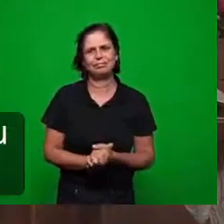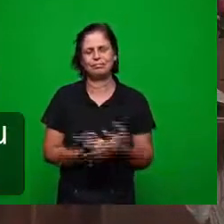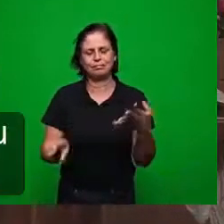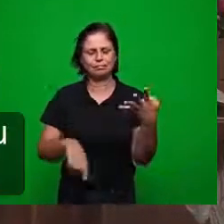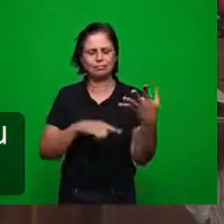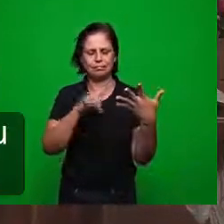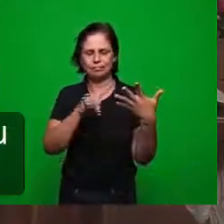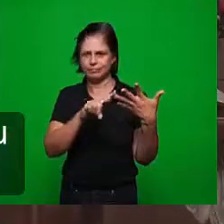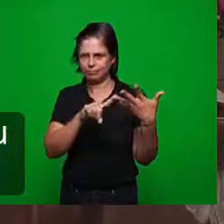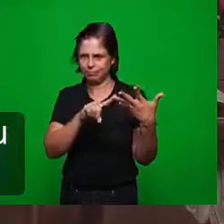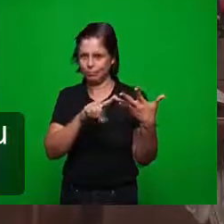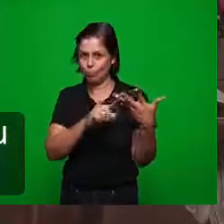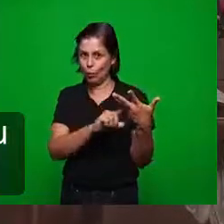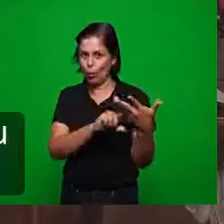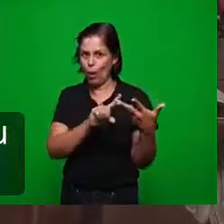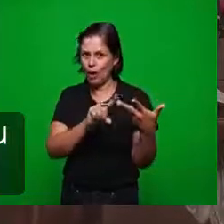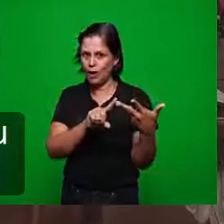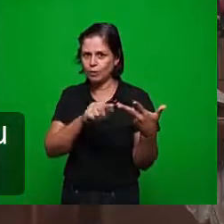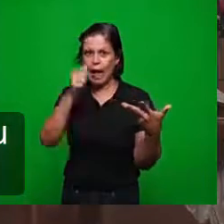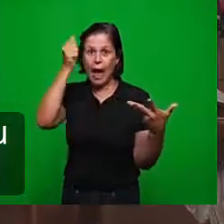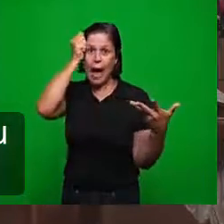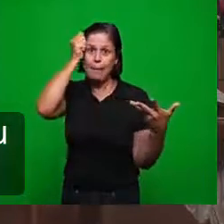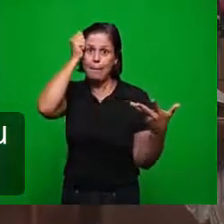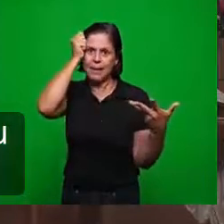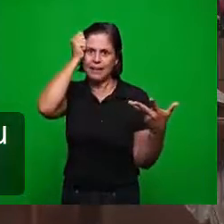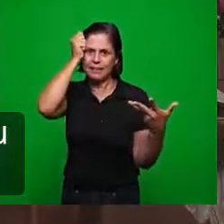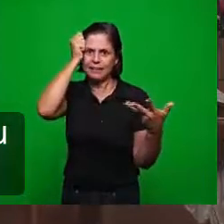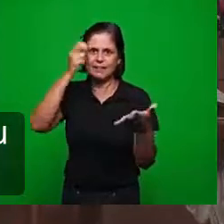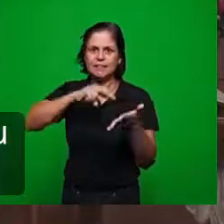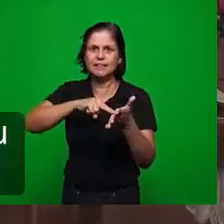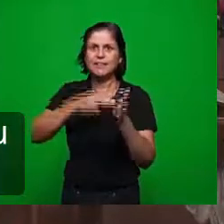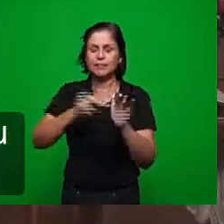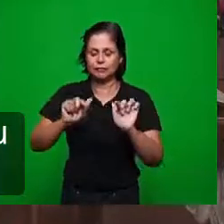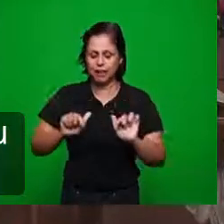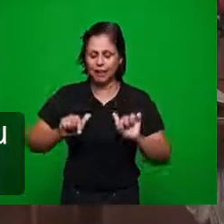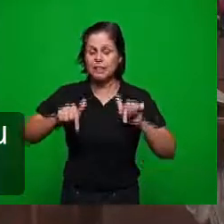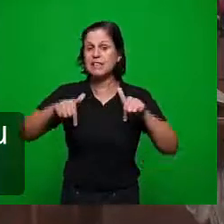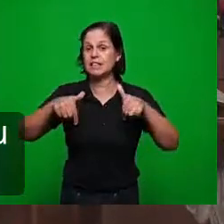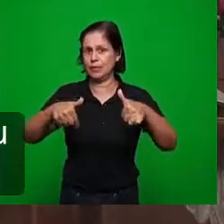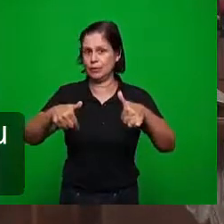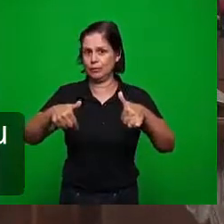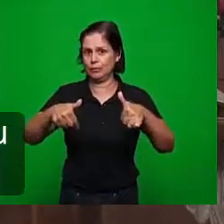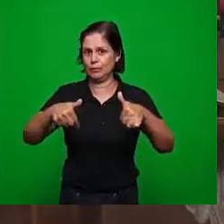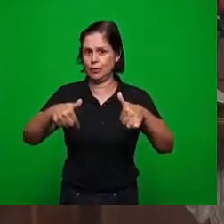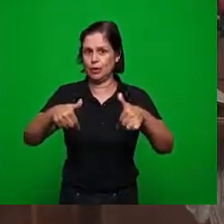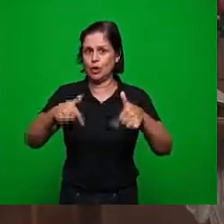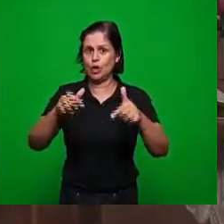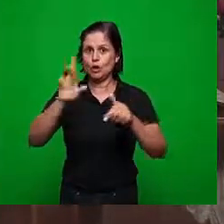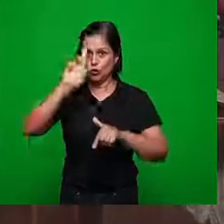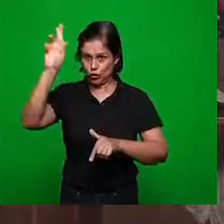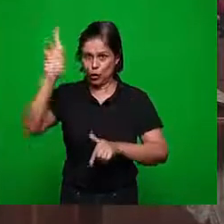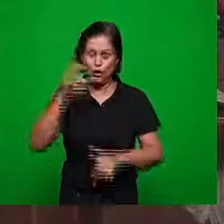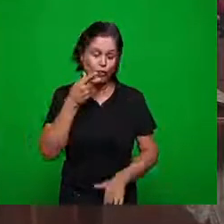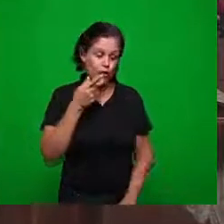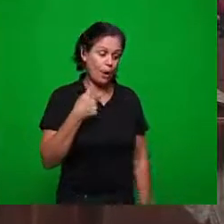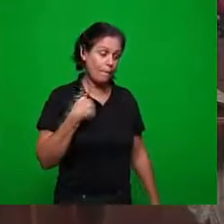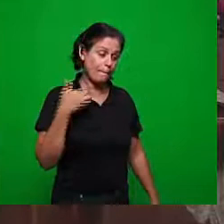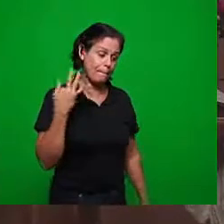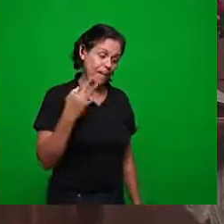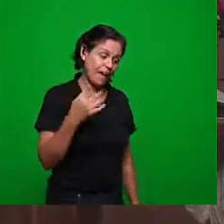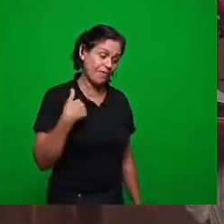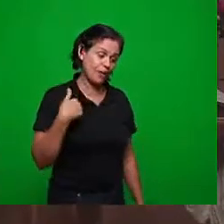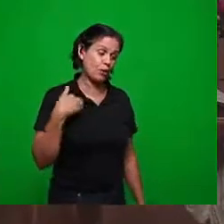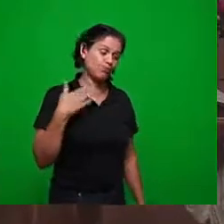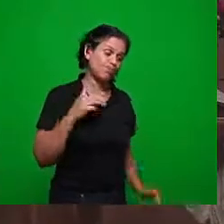arrepende-se e agora é a ação eu breve virei a ti isso aqui